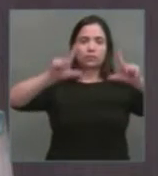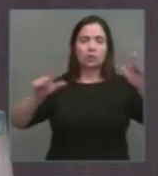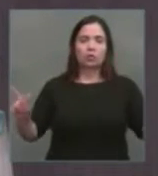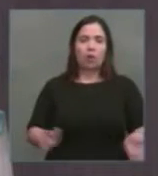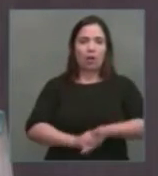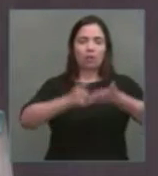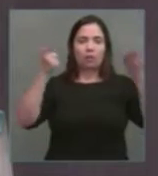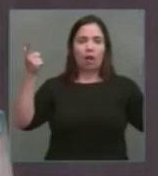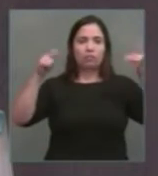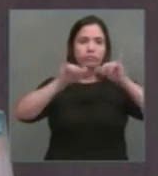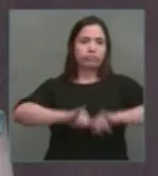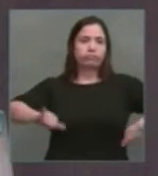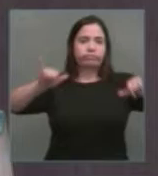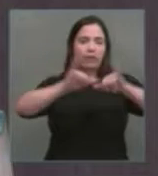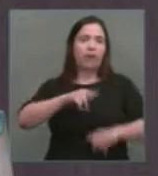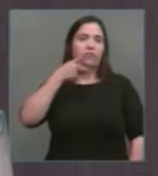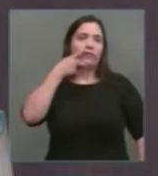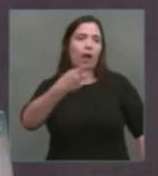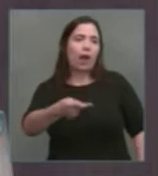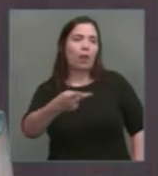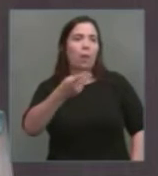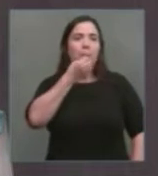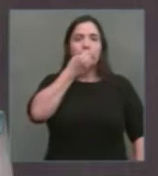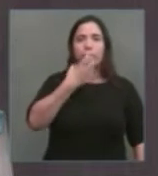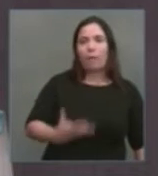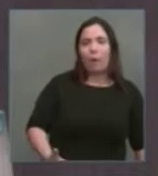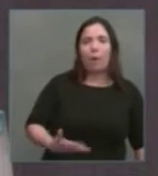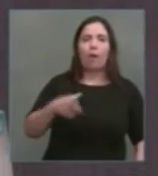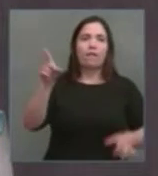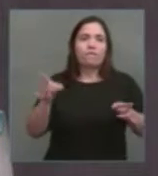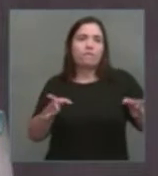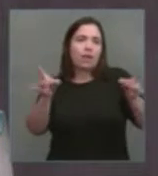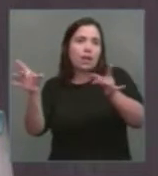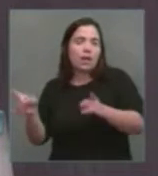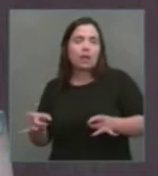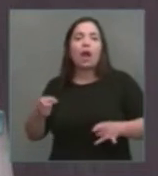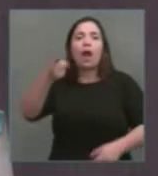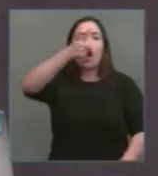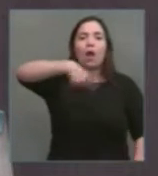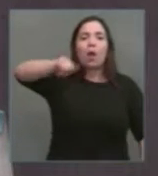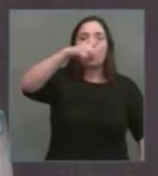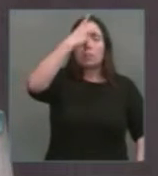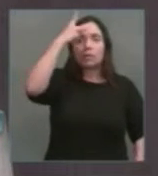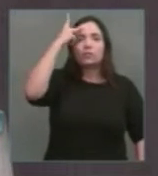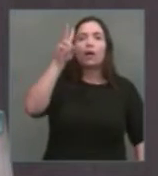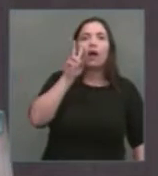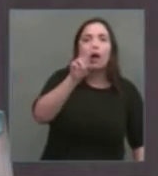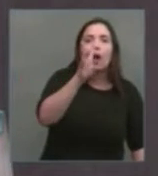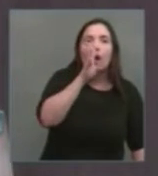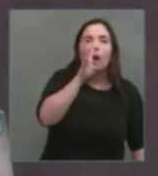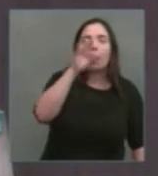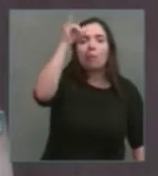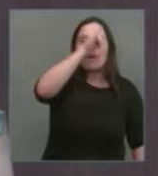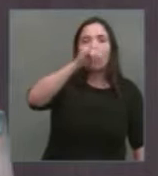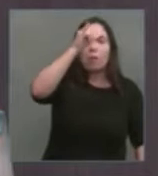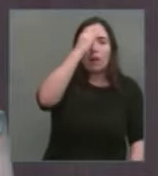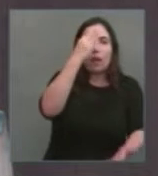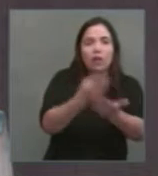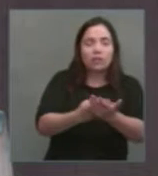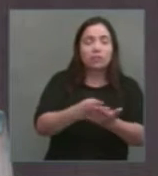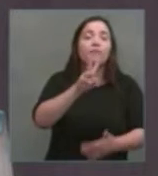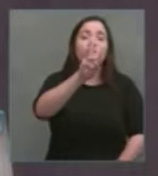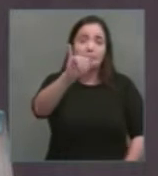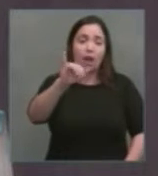essa seria uma medida boa e as pessoas, inclusive, ingenuamente vão cair nessa. Nós vamos aumentar no médio e no longo